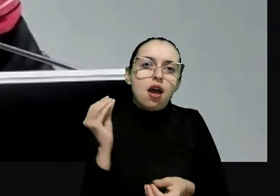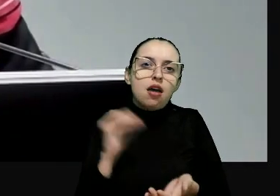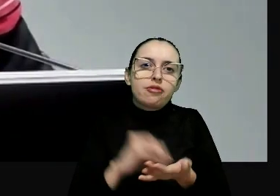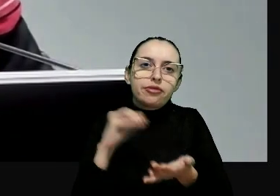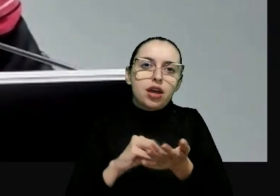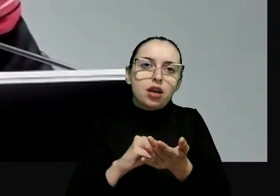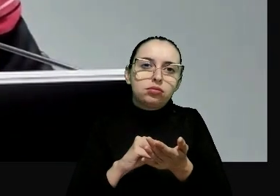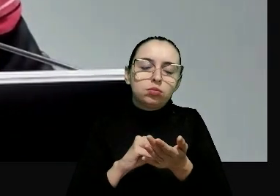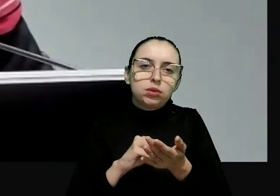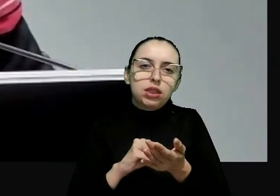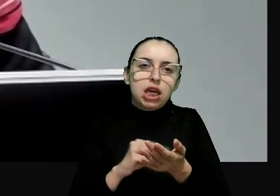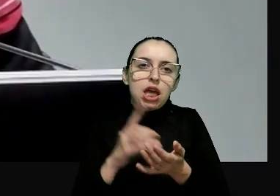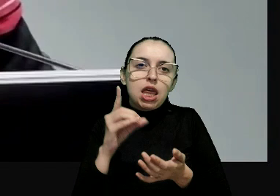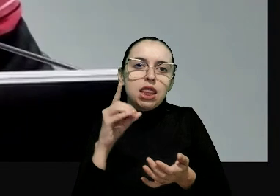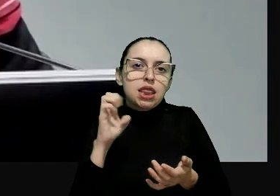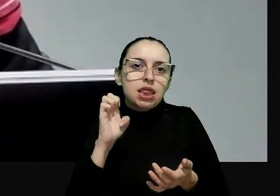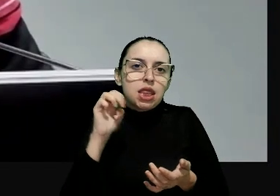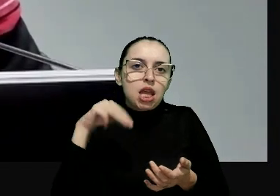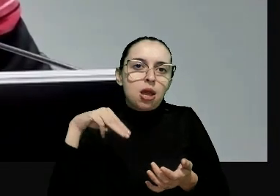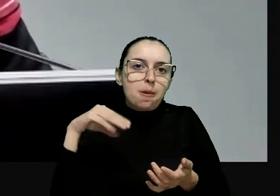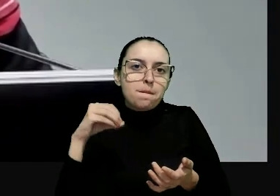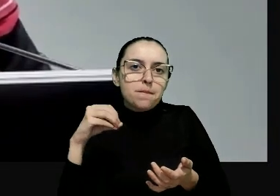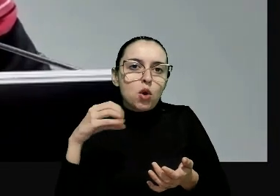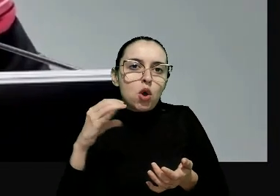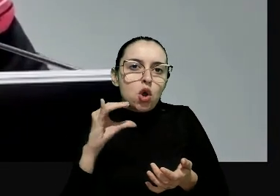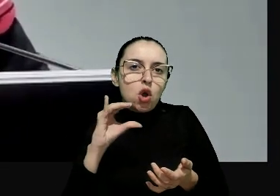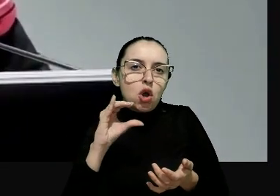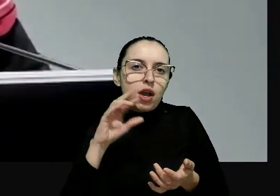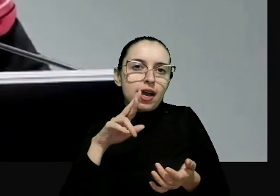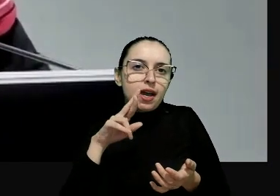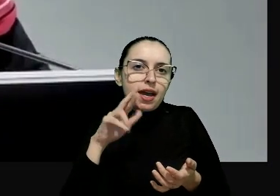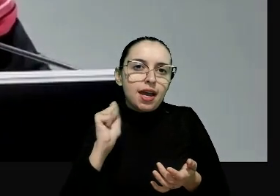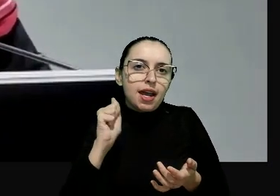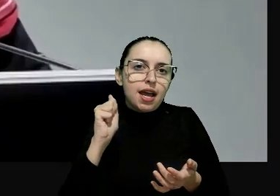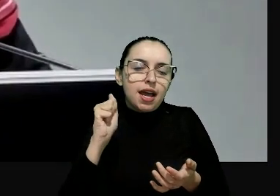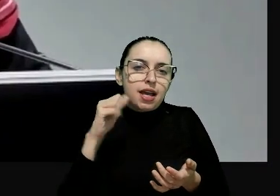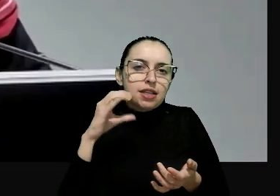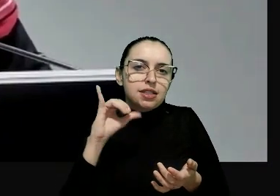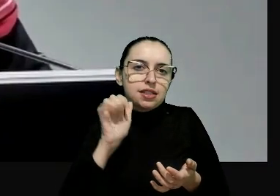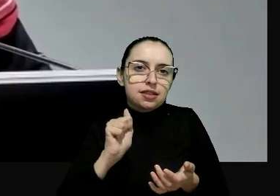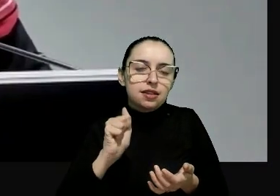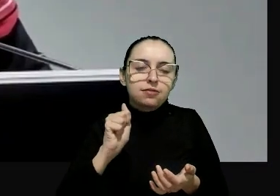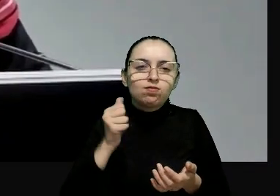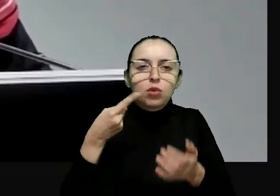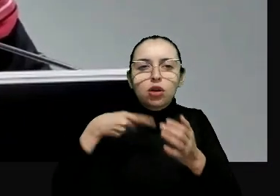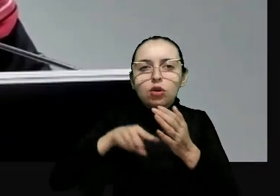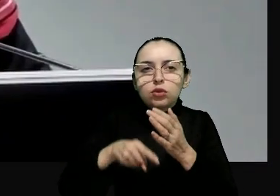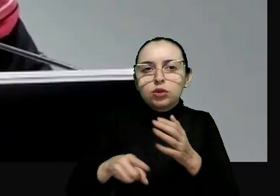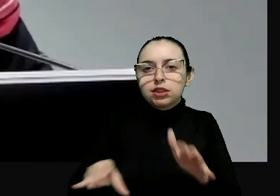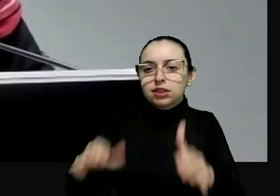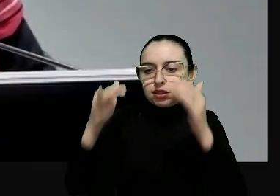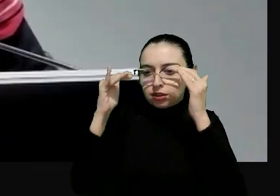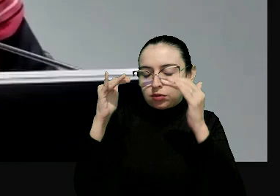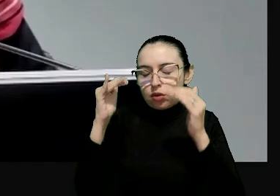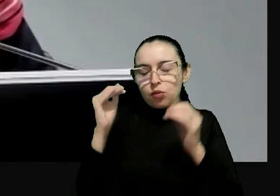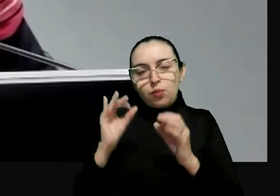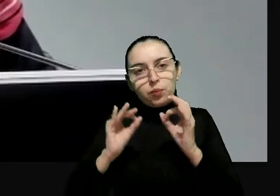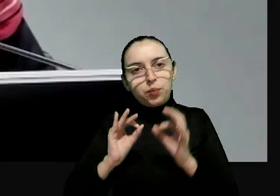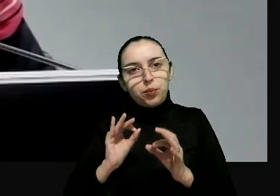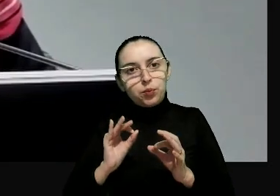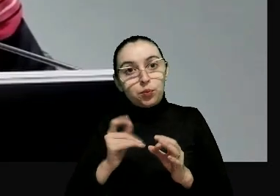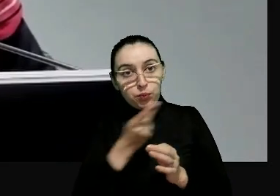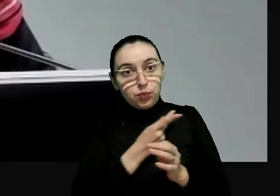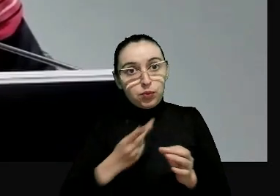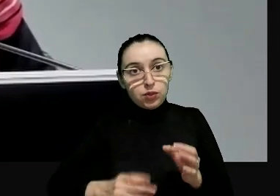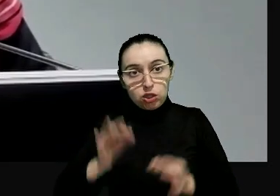democrático. Eu quero dizer também que sou uma profunda admiradora do Poder Judiciário Brasileiro,